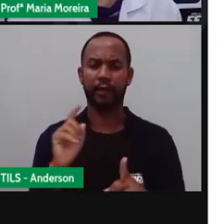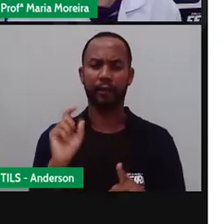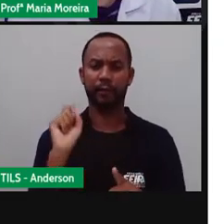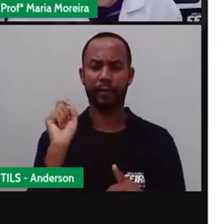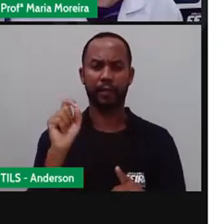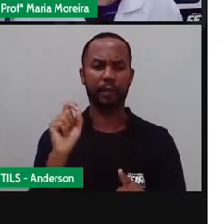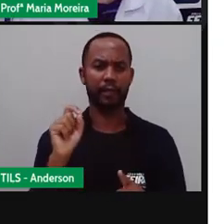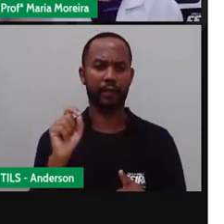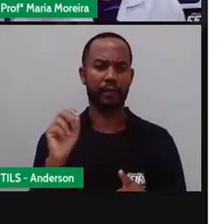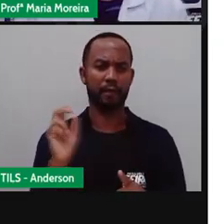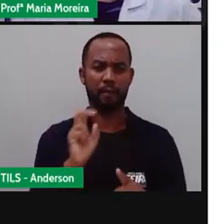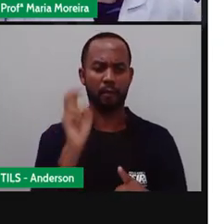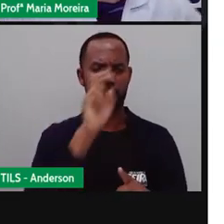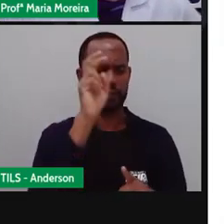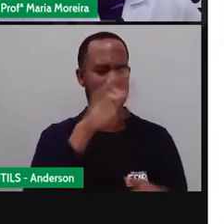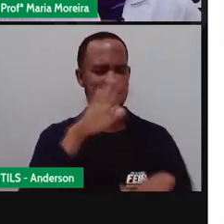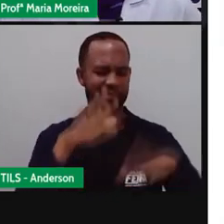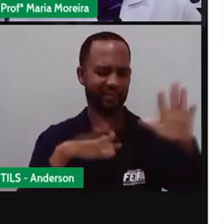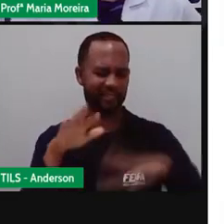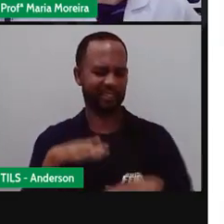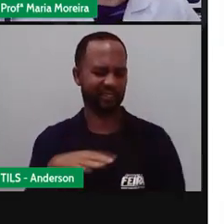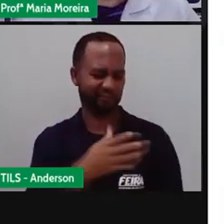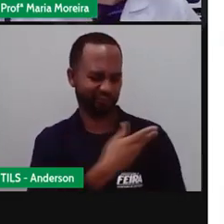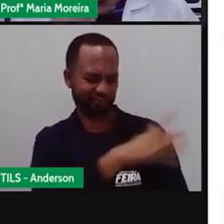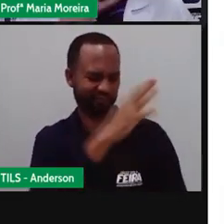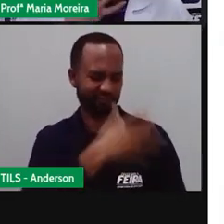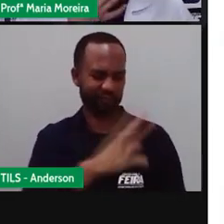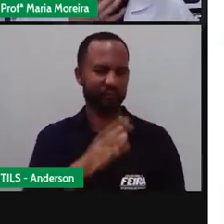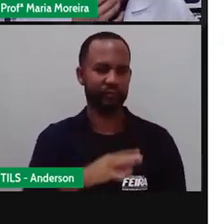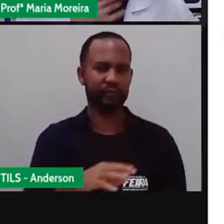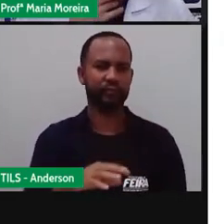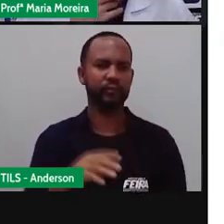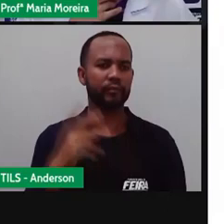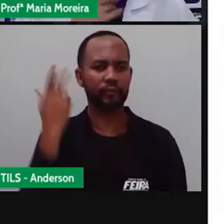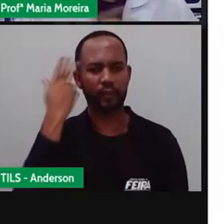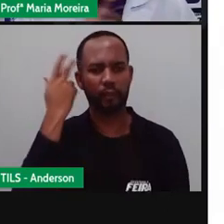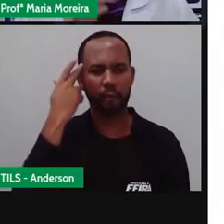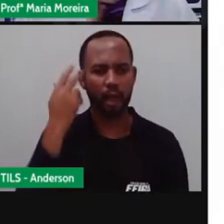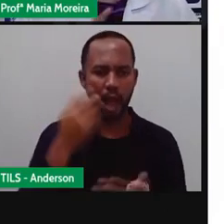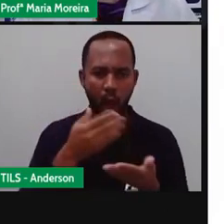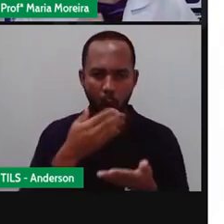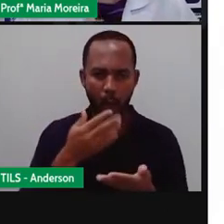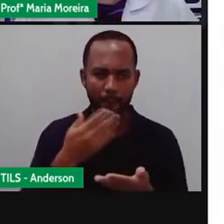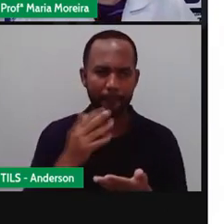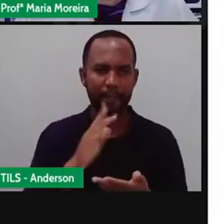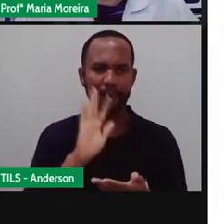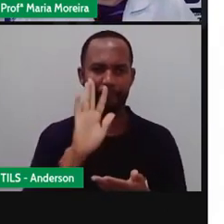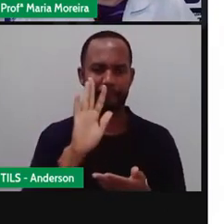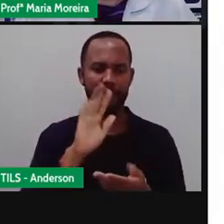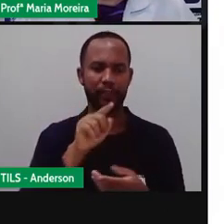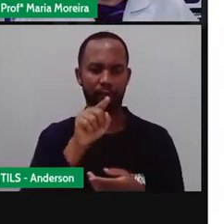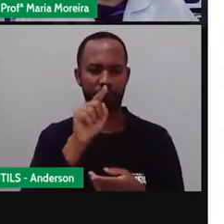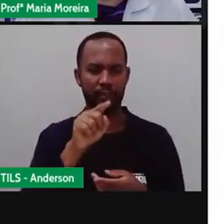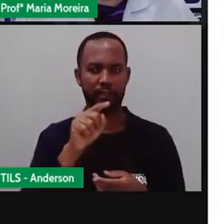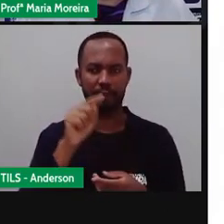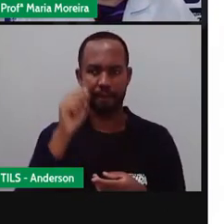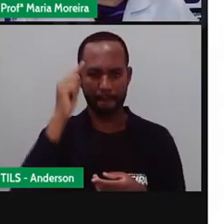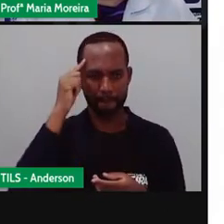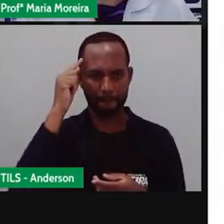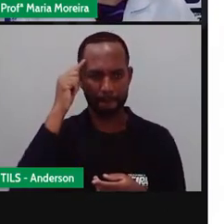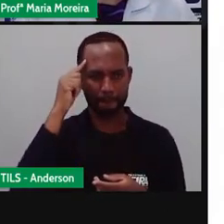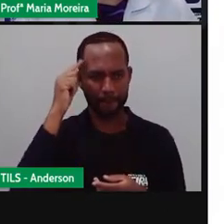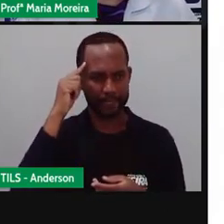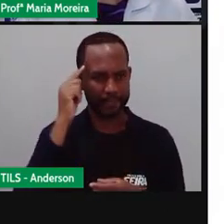aquela abonadinha e diz, ah, não, tá tranquilo, posso me alimentar com isso aqui. Mas vocês já pararam pra pensar, na